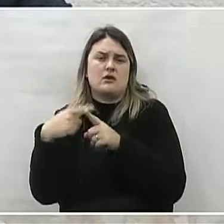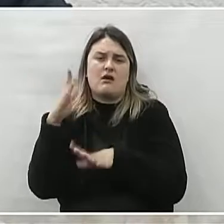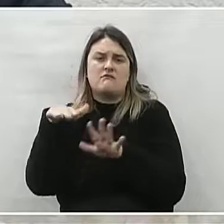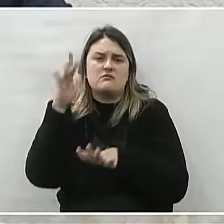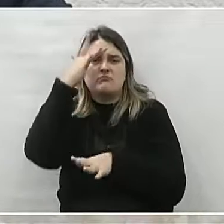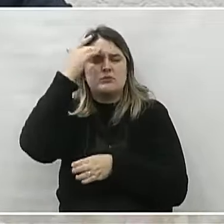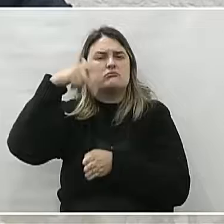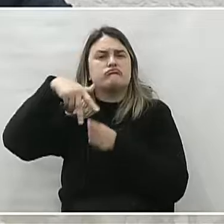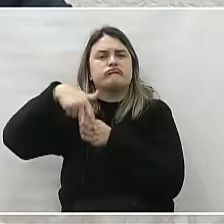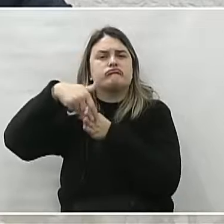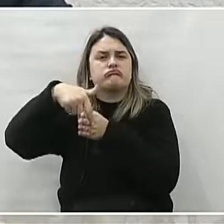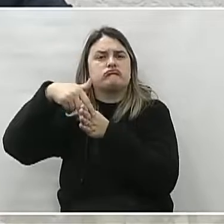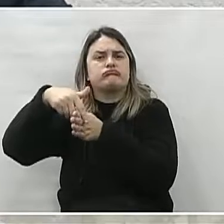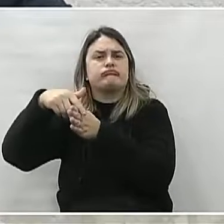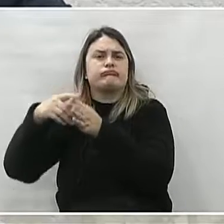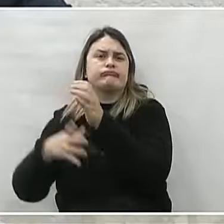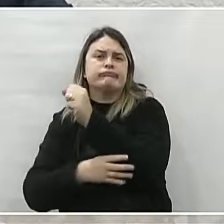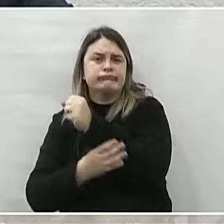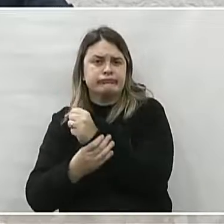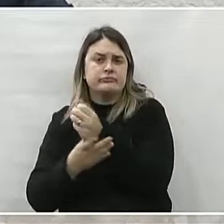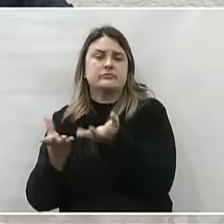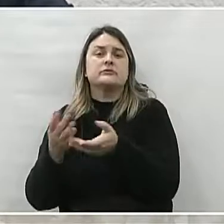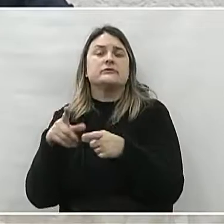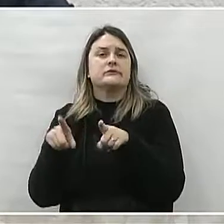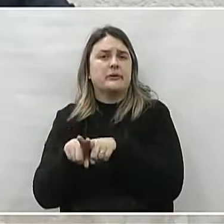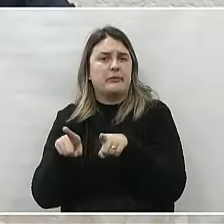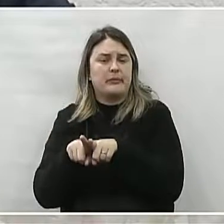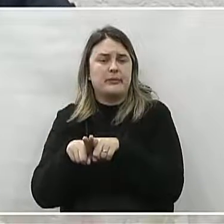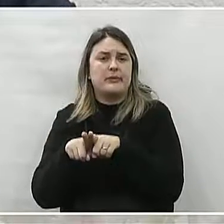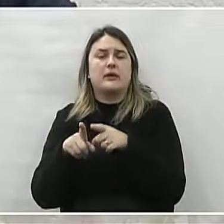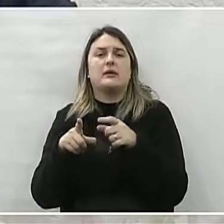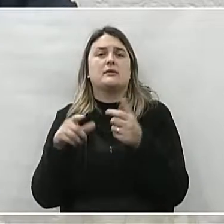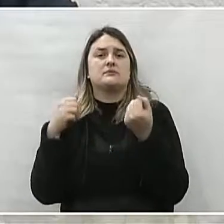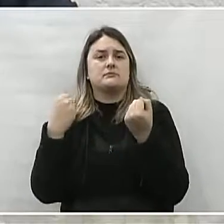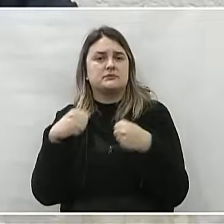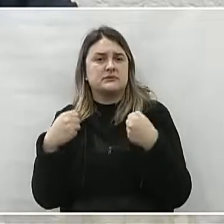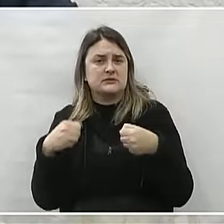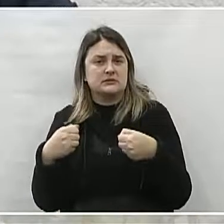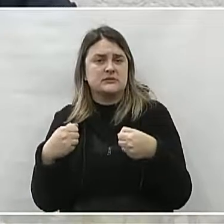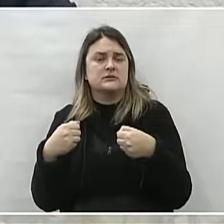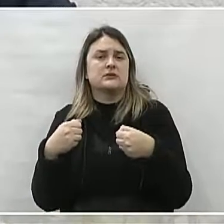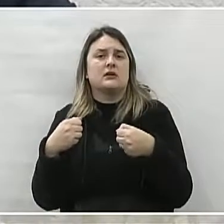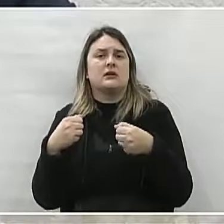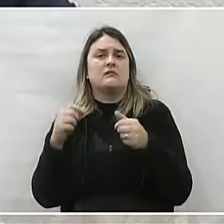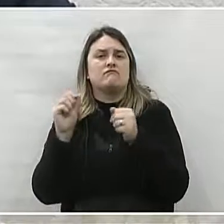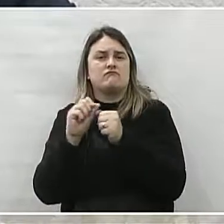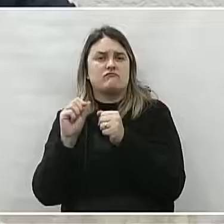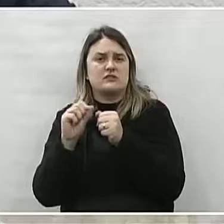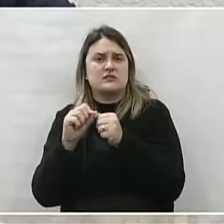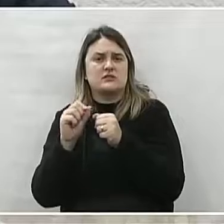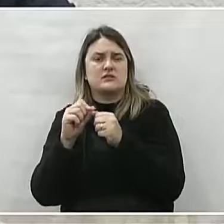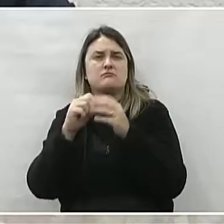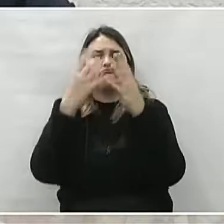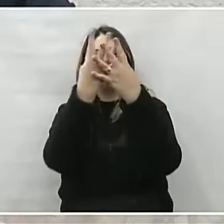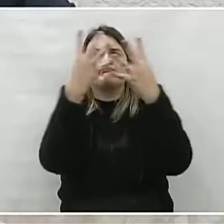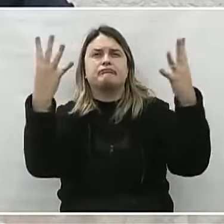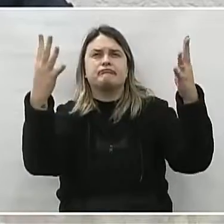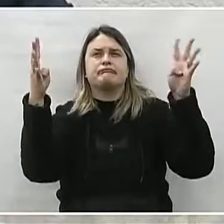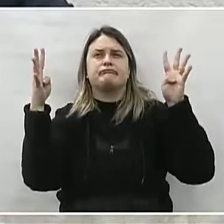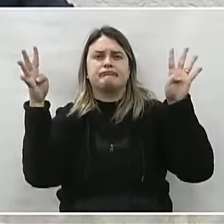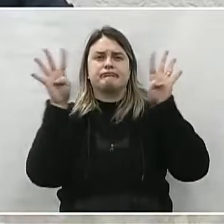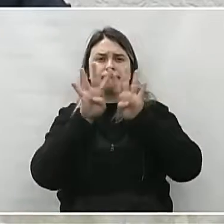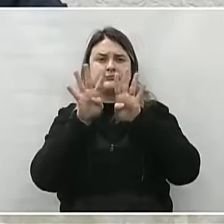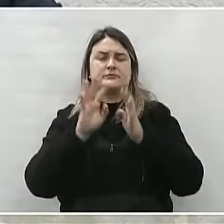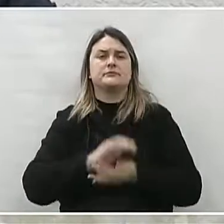deixam nessa área de lazer. Também se faz necessário a instalação de redes nas